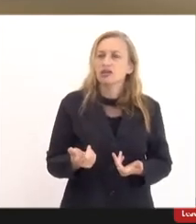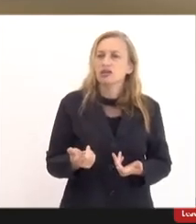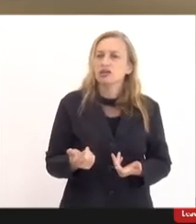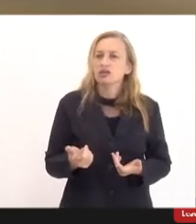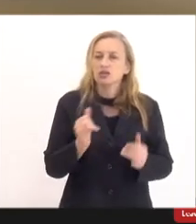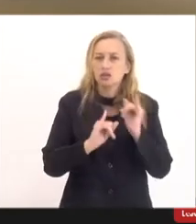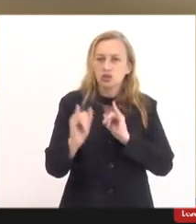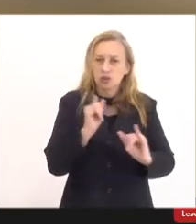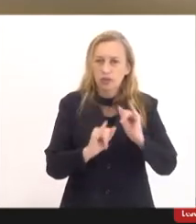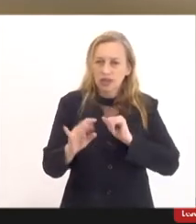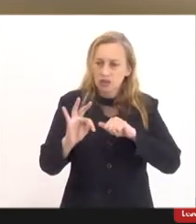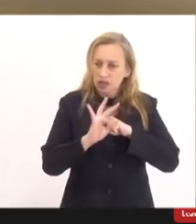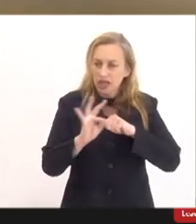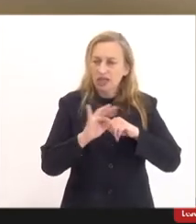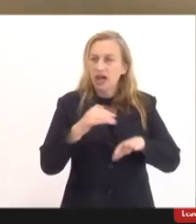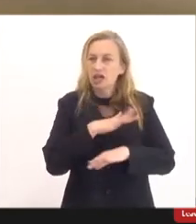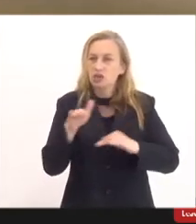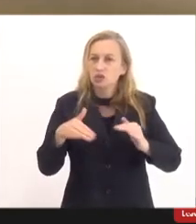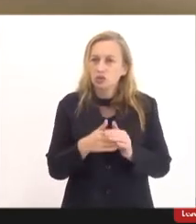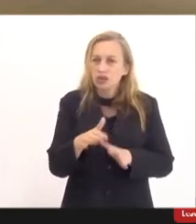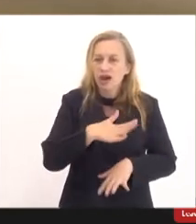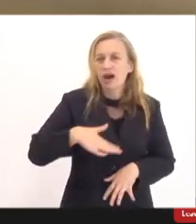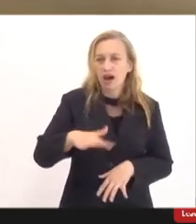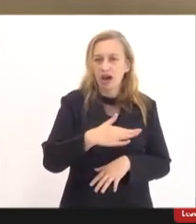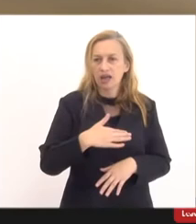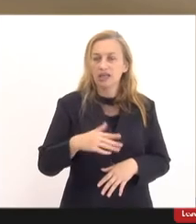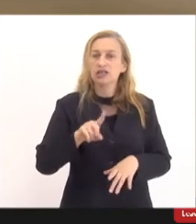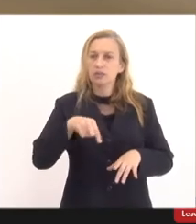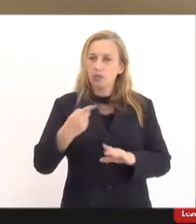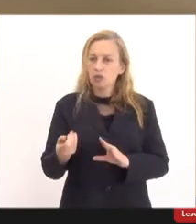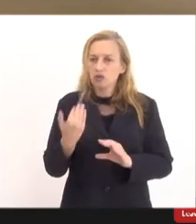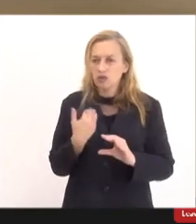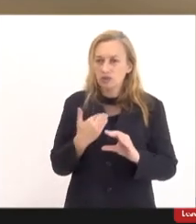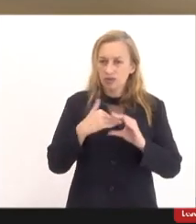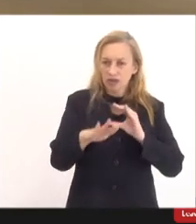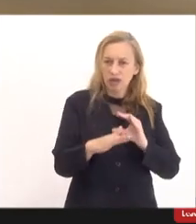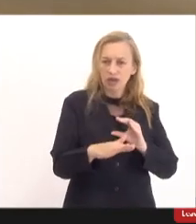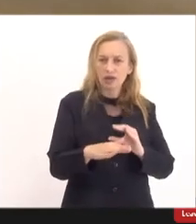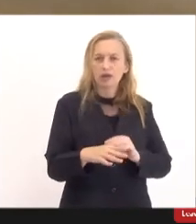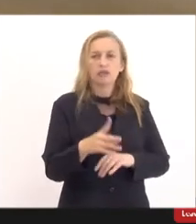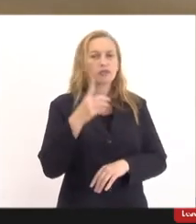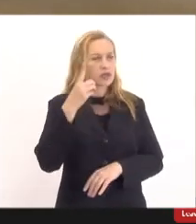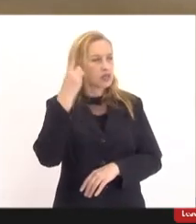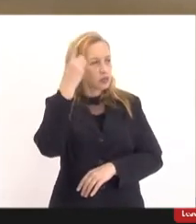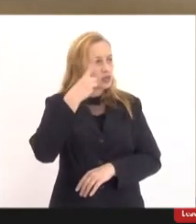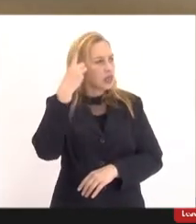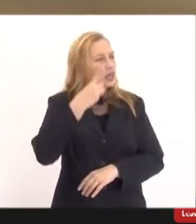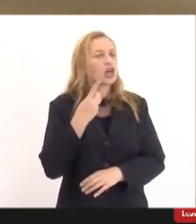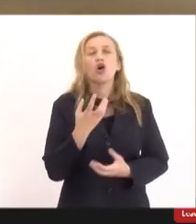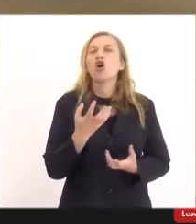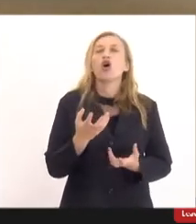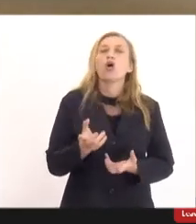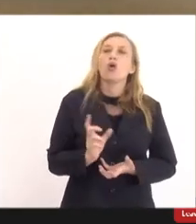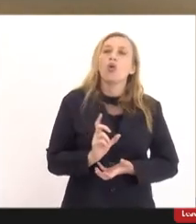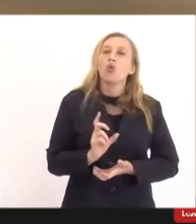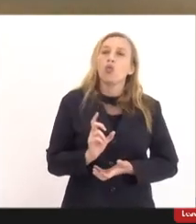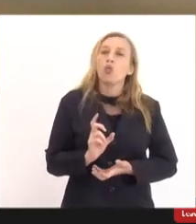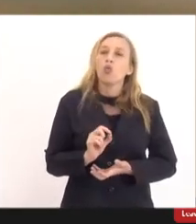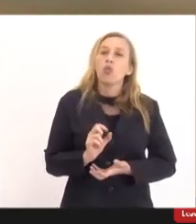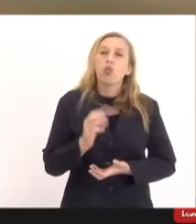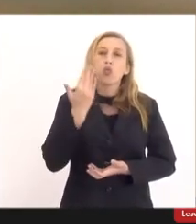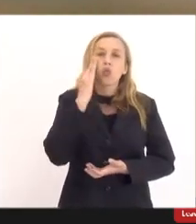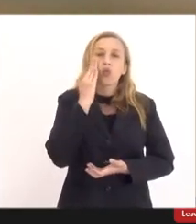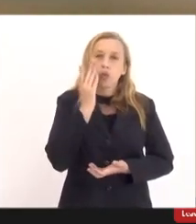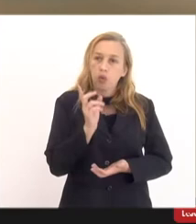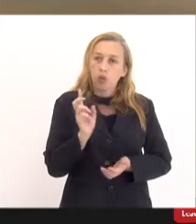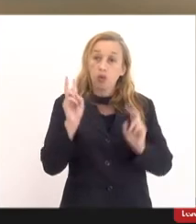informe técnico a toda a classe que depois eu vou enviar para a senhora. E o que a gente compreendeu